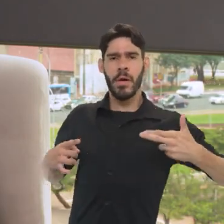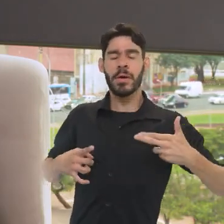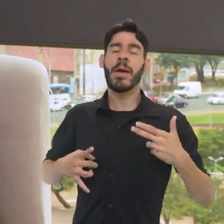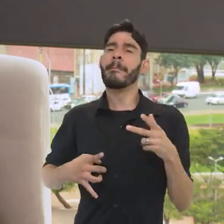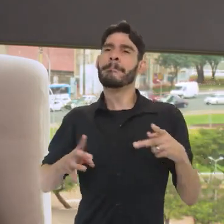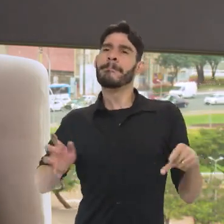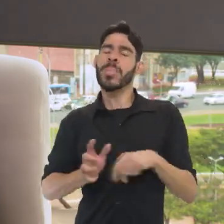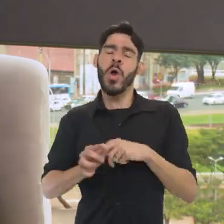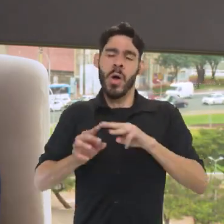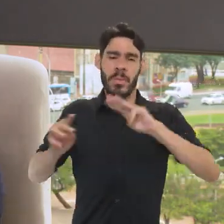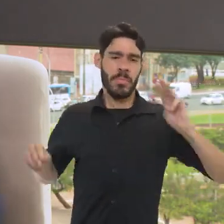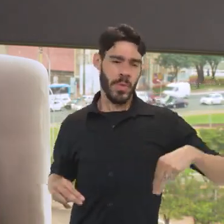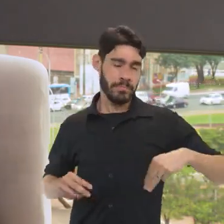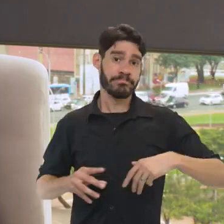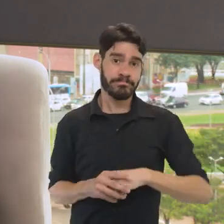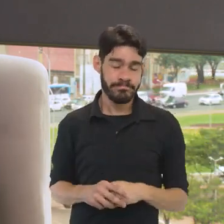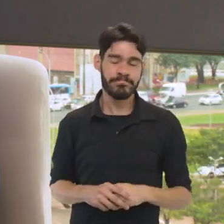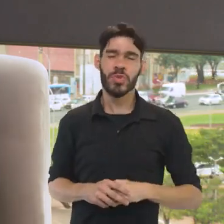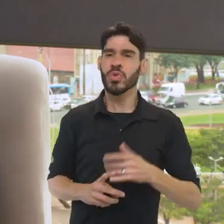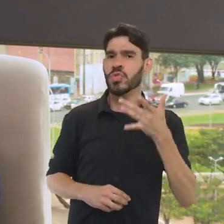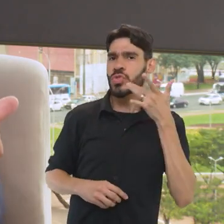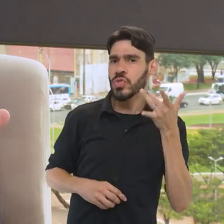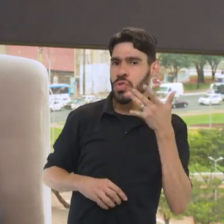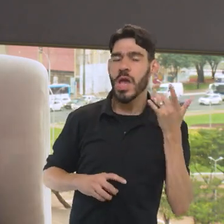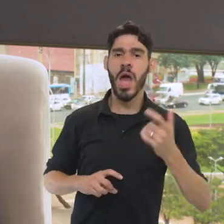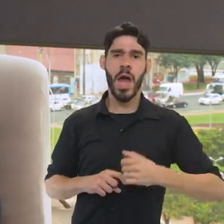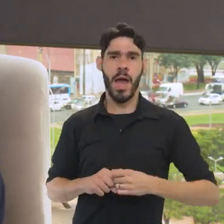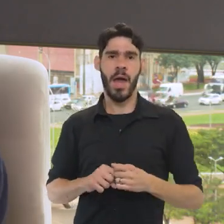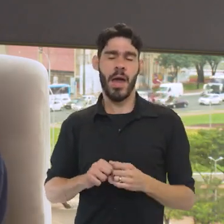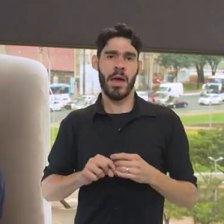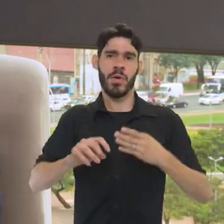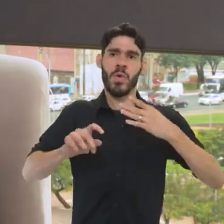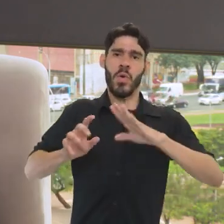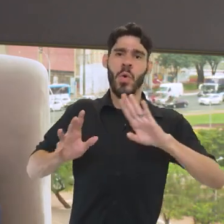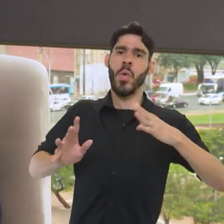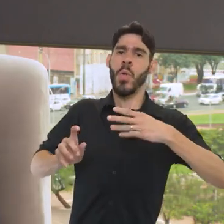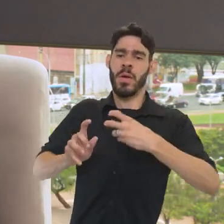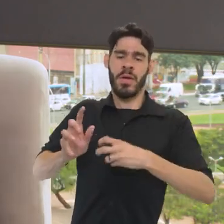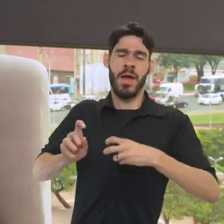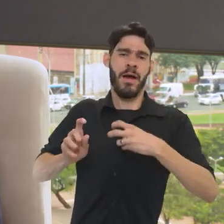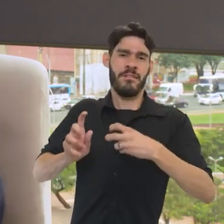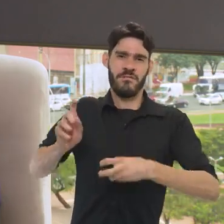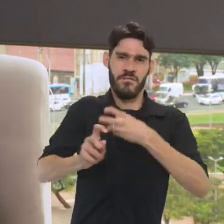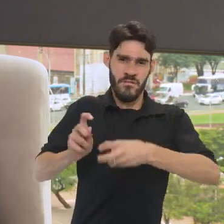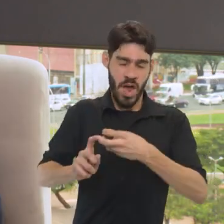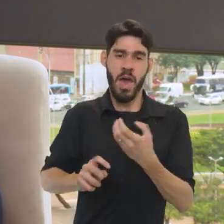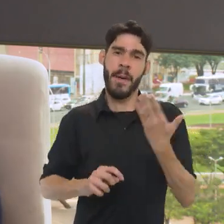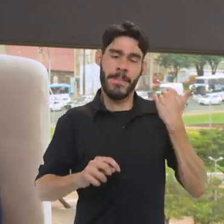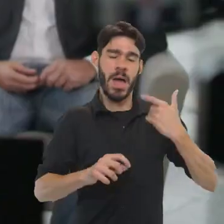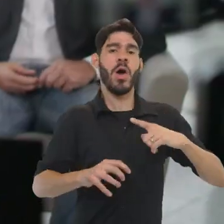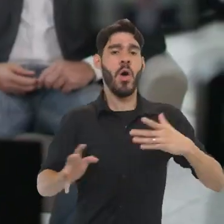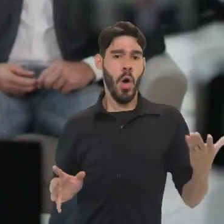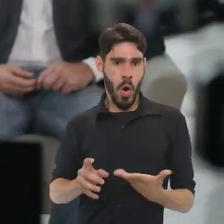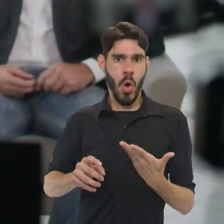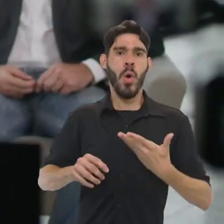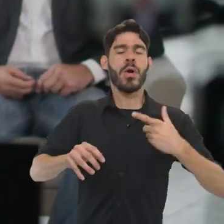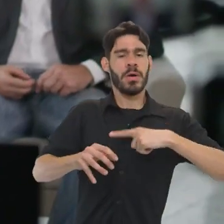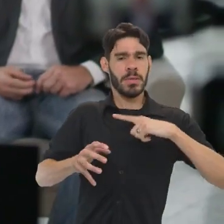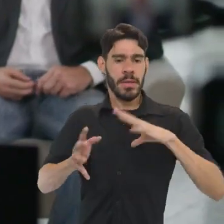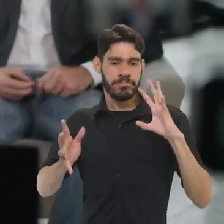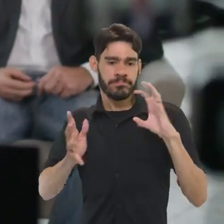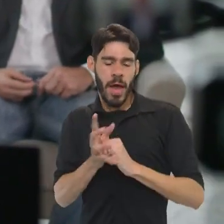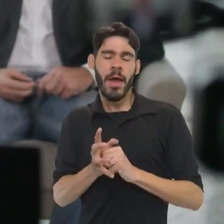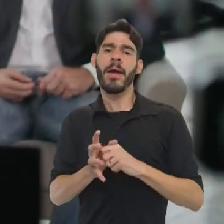Muitos bens, especialmente museus, teatros, antigos armazéns ferroviários, hoje estão ocupados